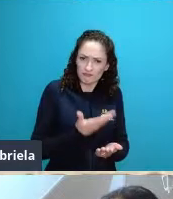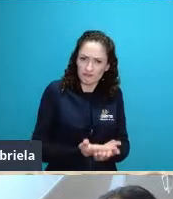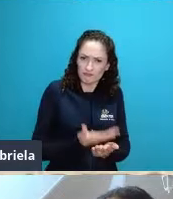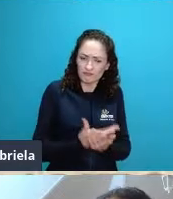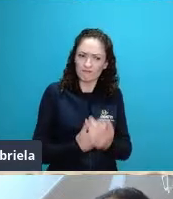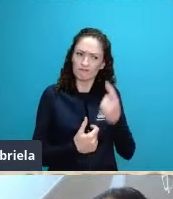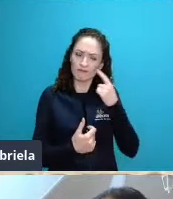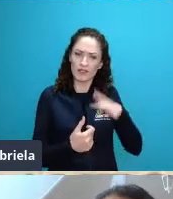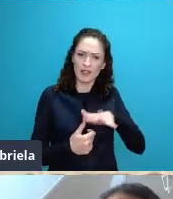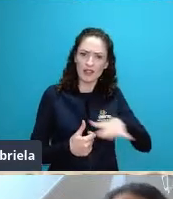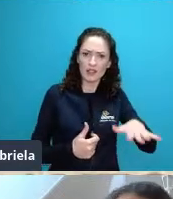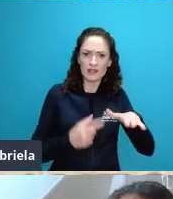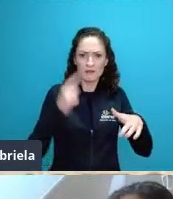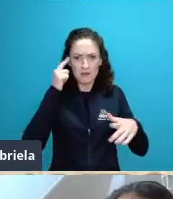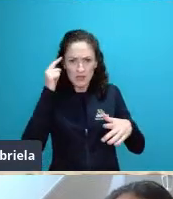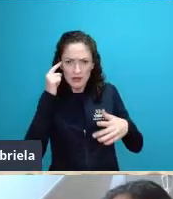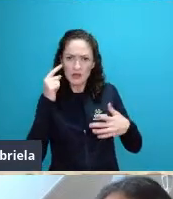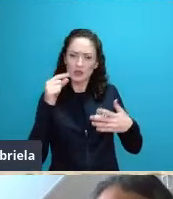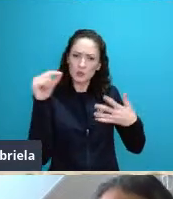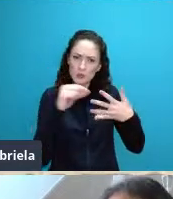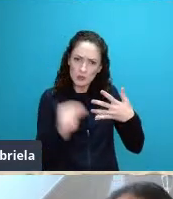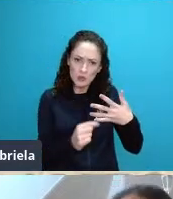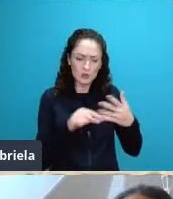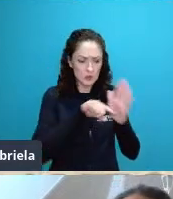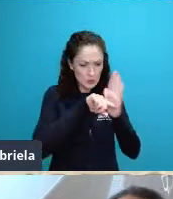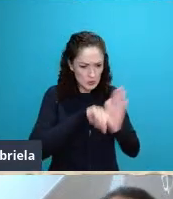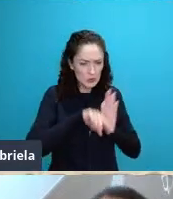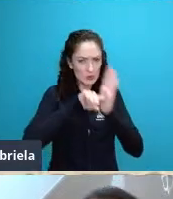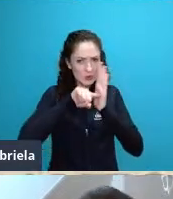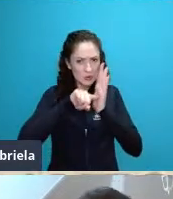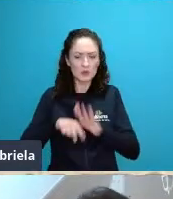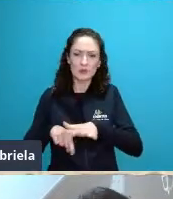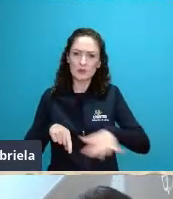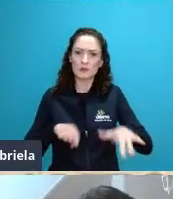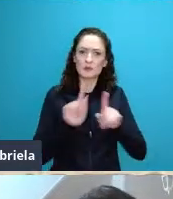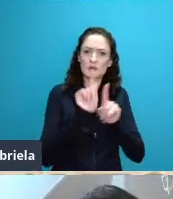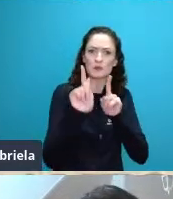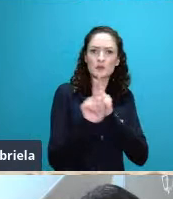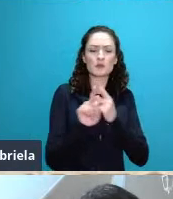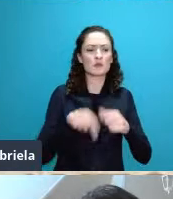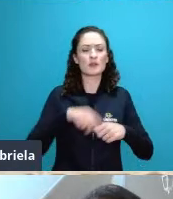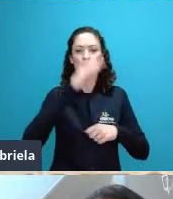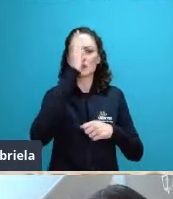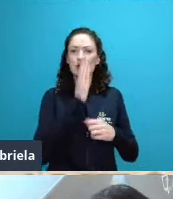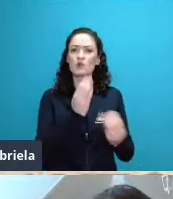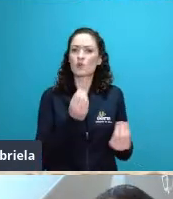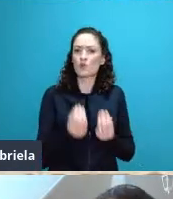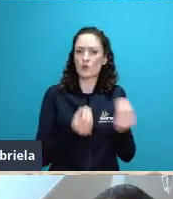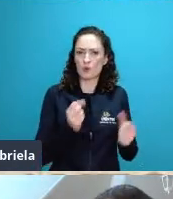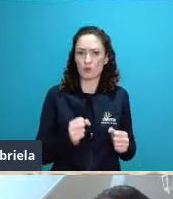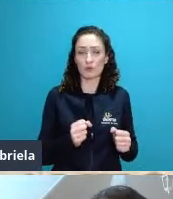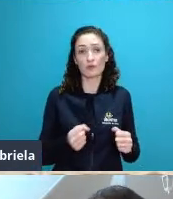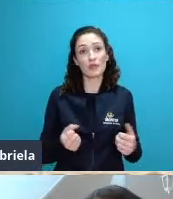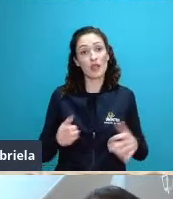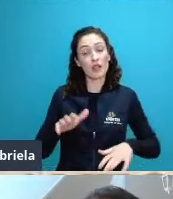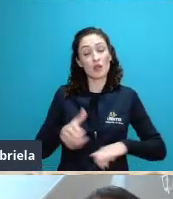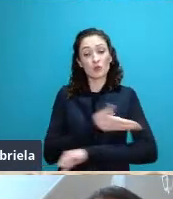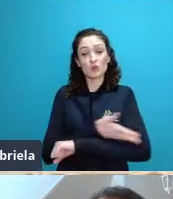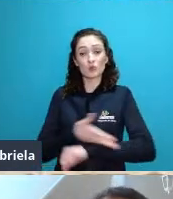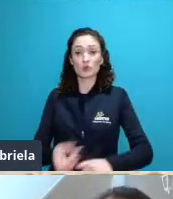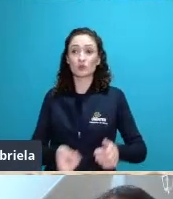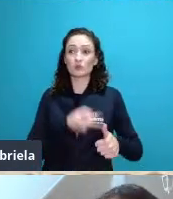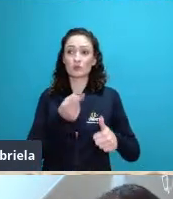estruturação edificação da geografia no país então sempre a gente parte da seguinte abordagem no primeiro momento uma